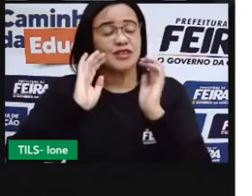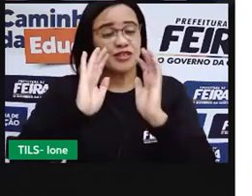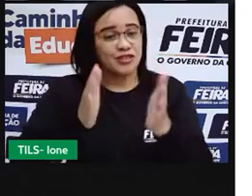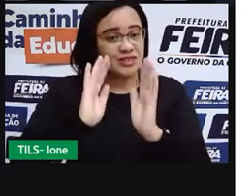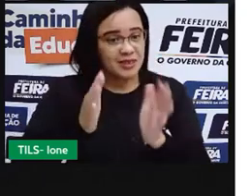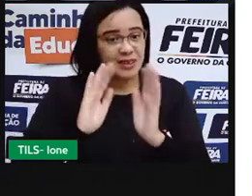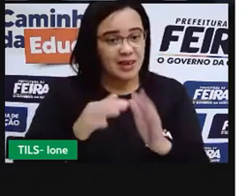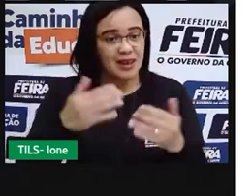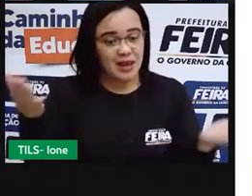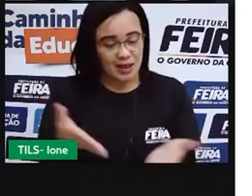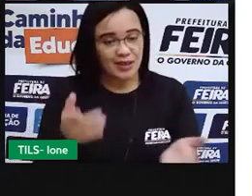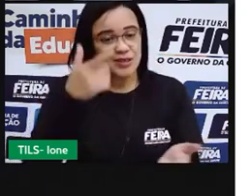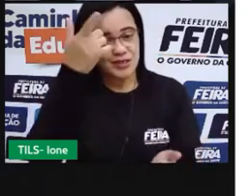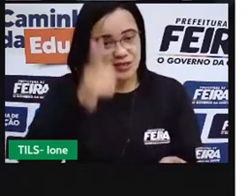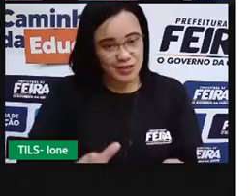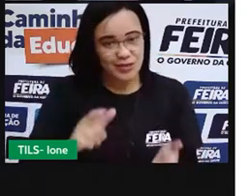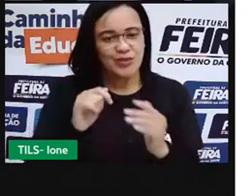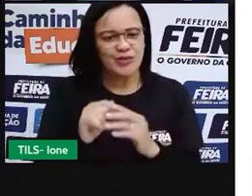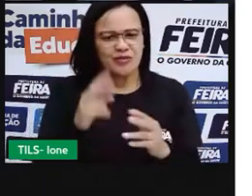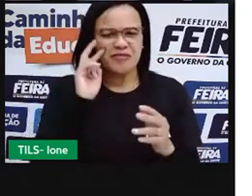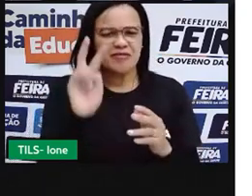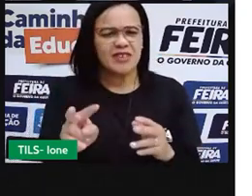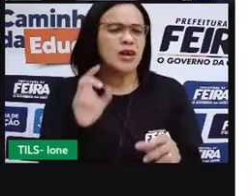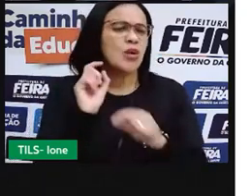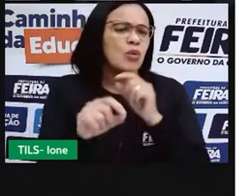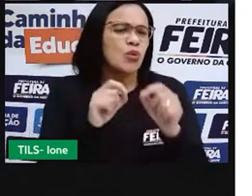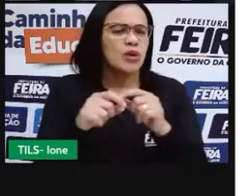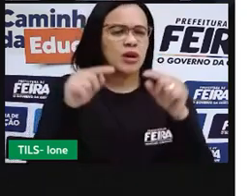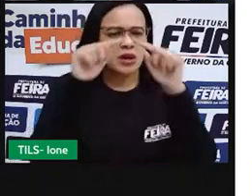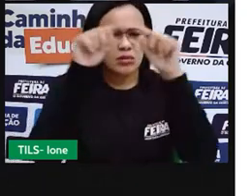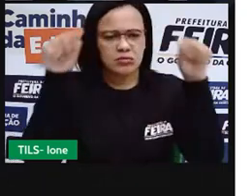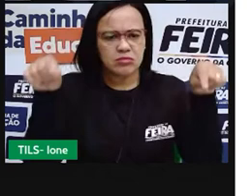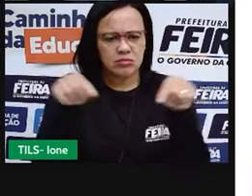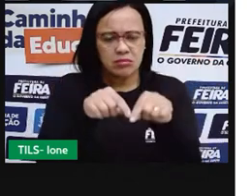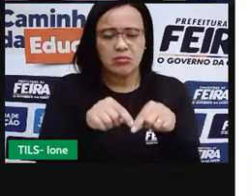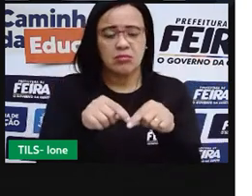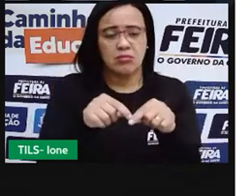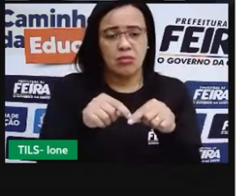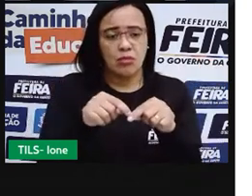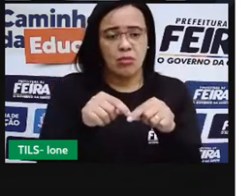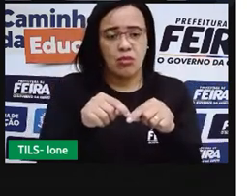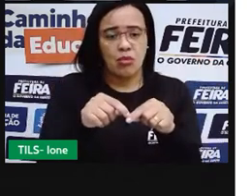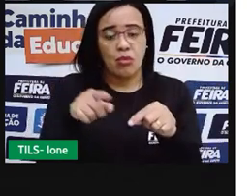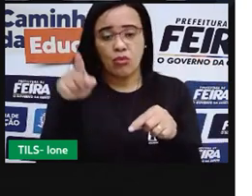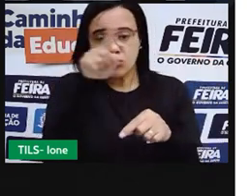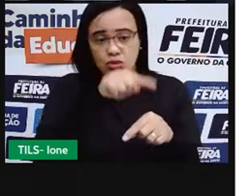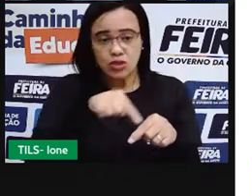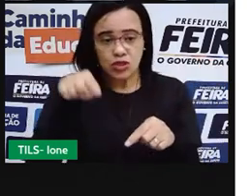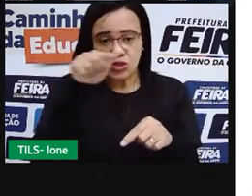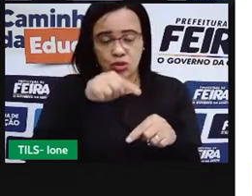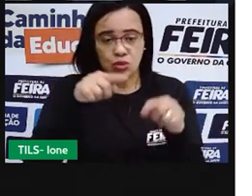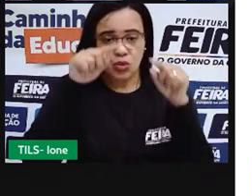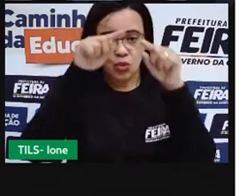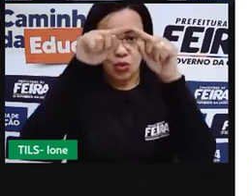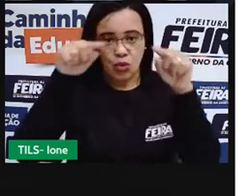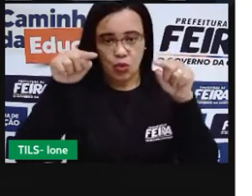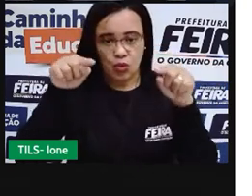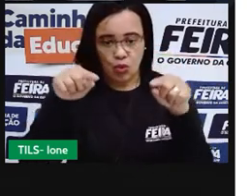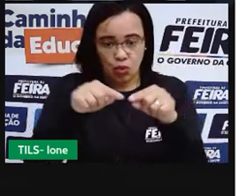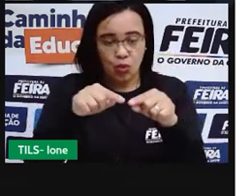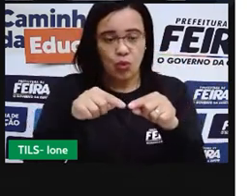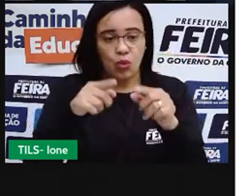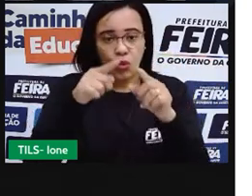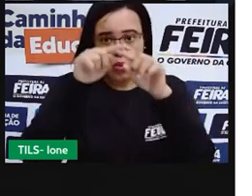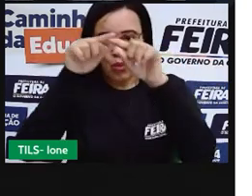triângulo, um quadrado, um retângulo, ou um círculo nas estruturas dessa igreja?